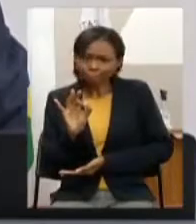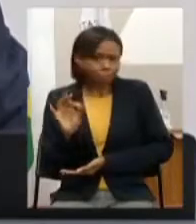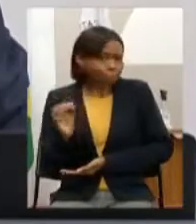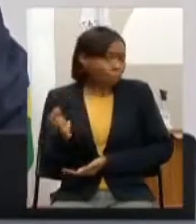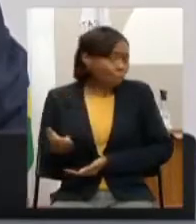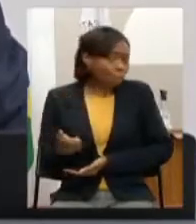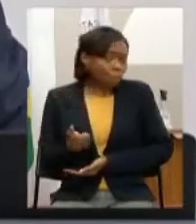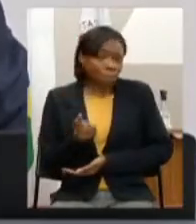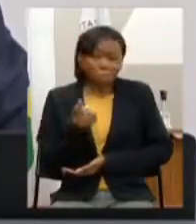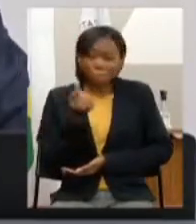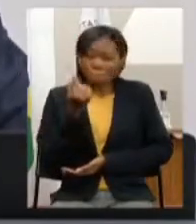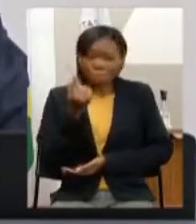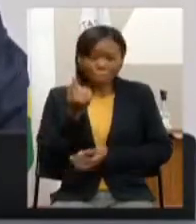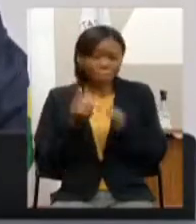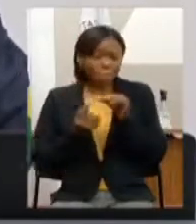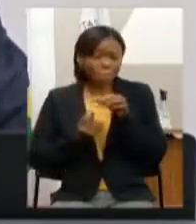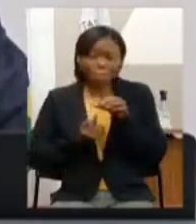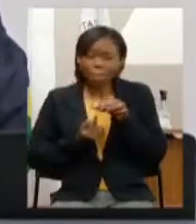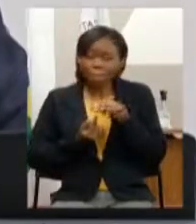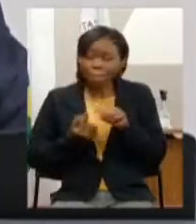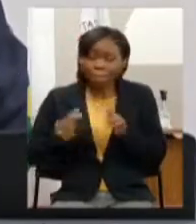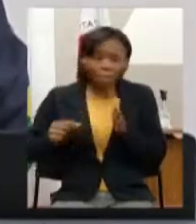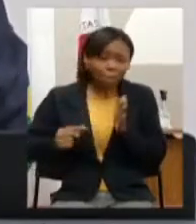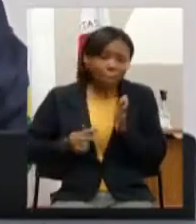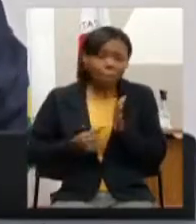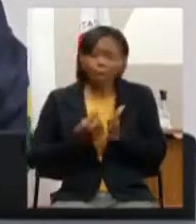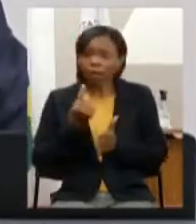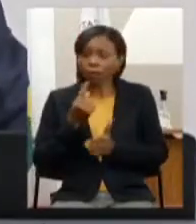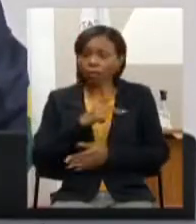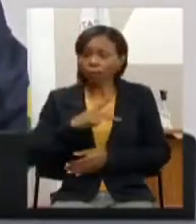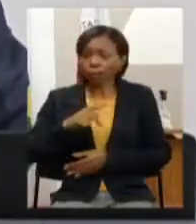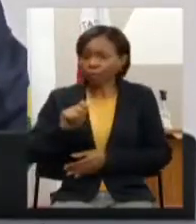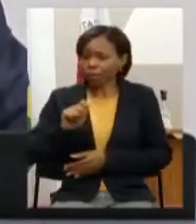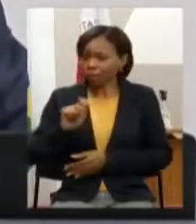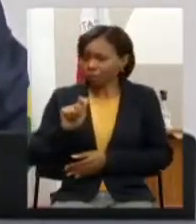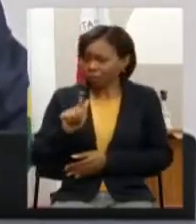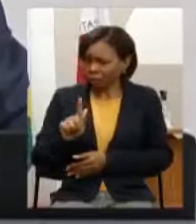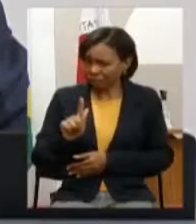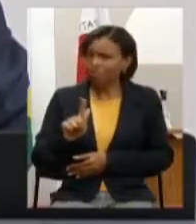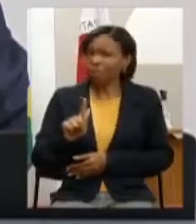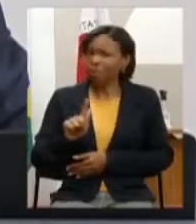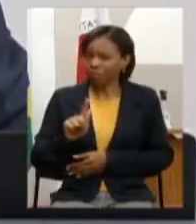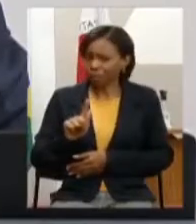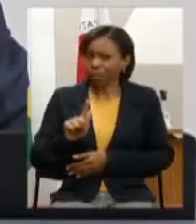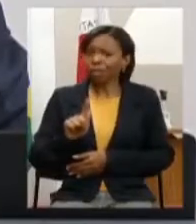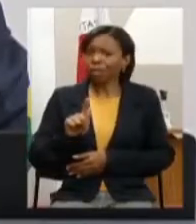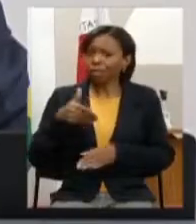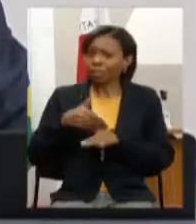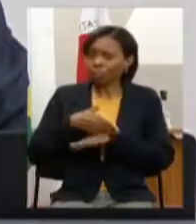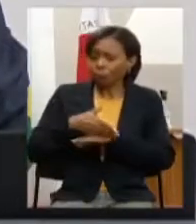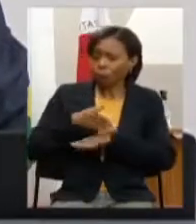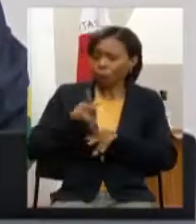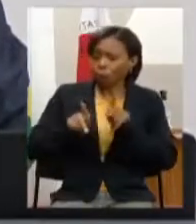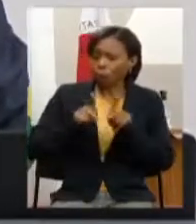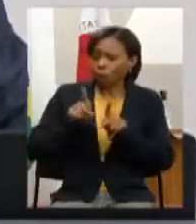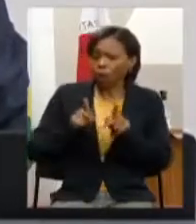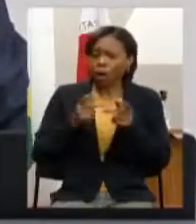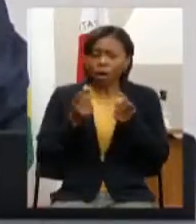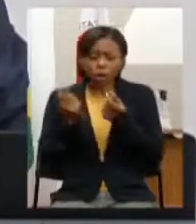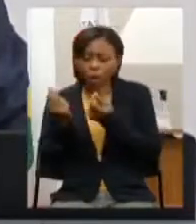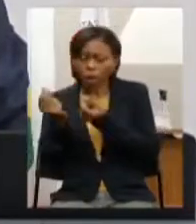dessa participação popular no PPAG foi uma execução tão ínfima